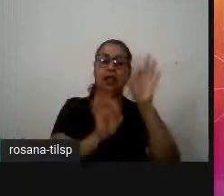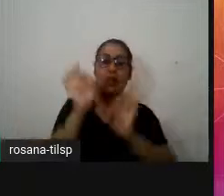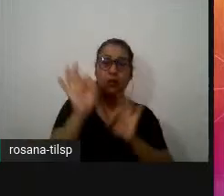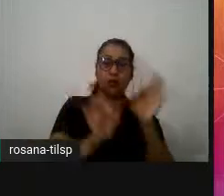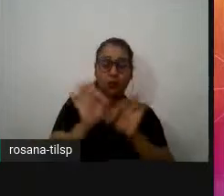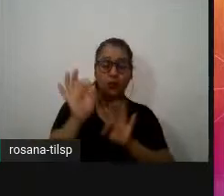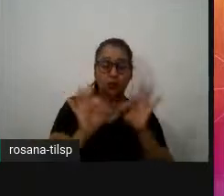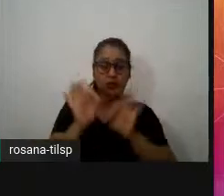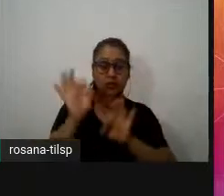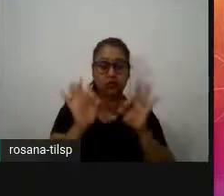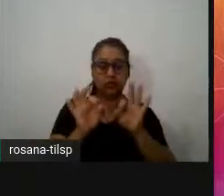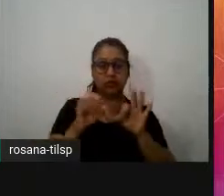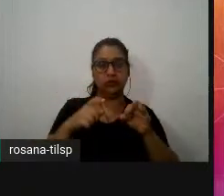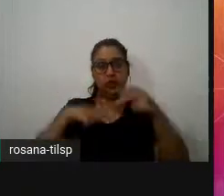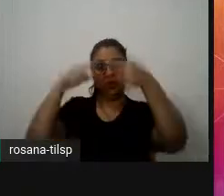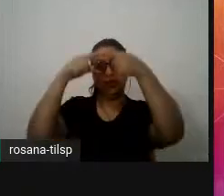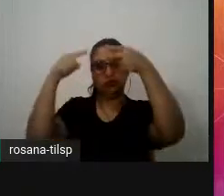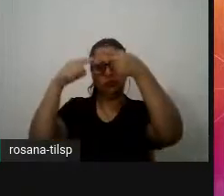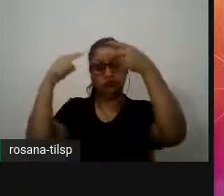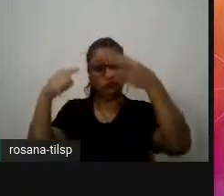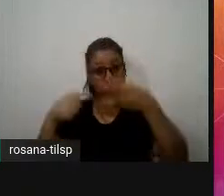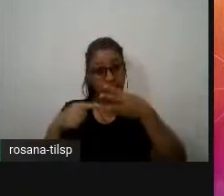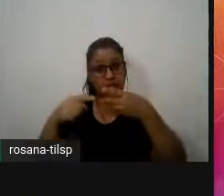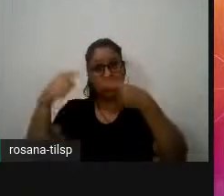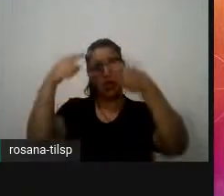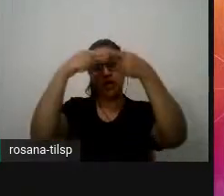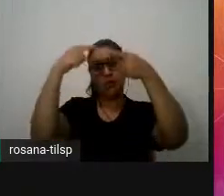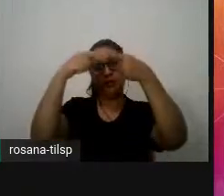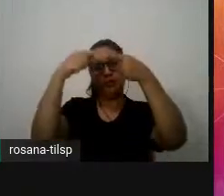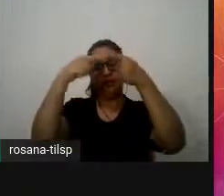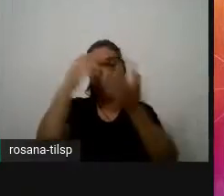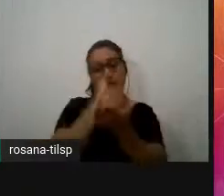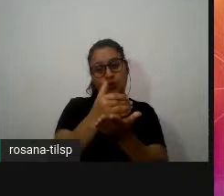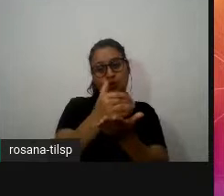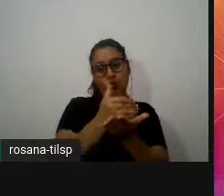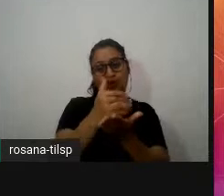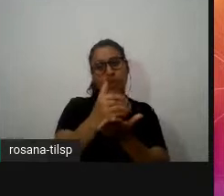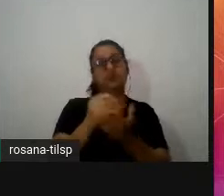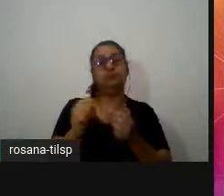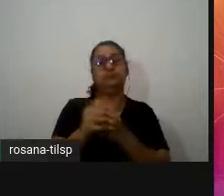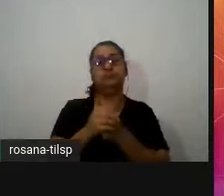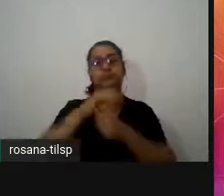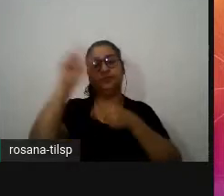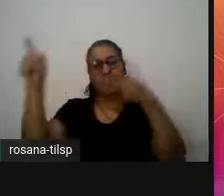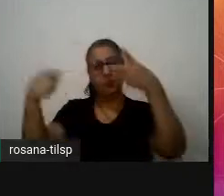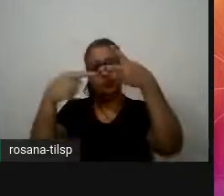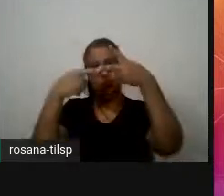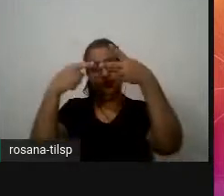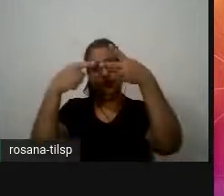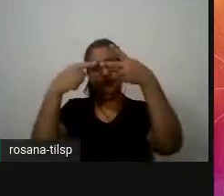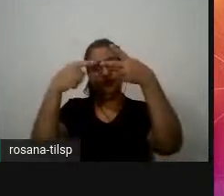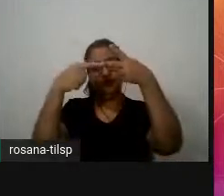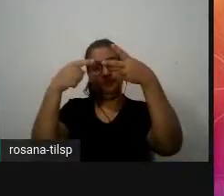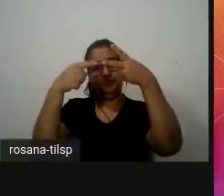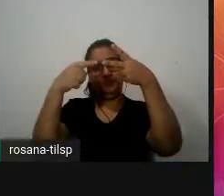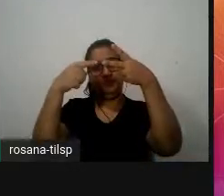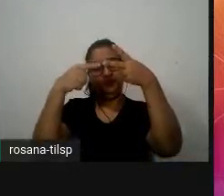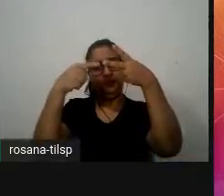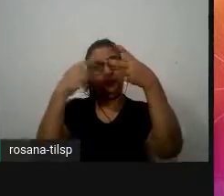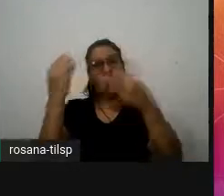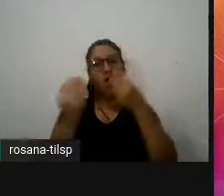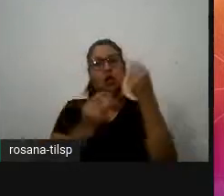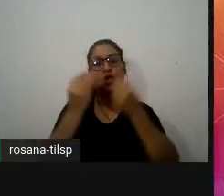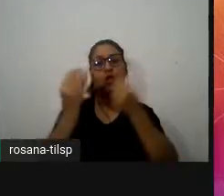perdão em torno de três pontos o primeiro que é um ponto de partida o segundo que é algumas perspetivas